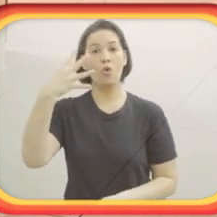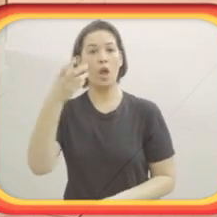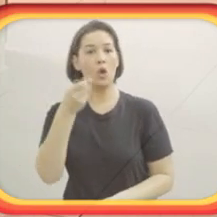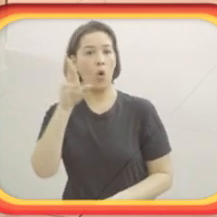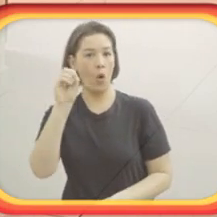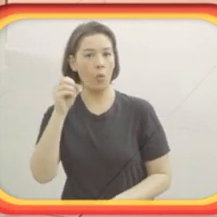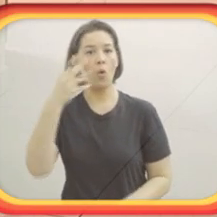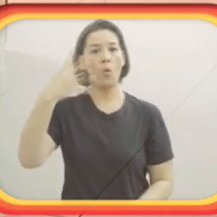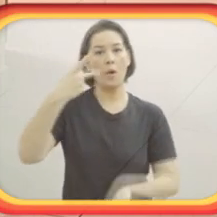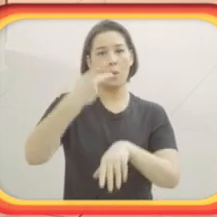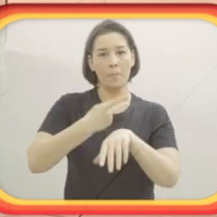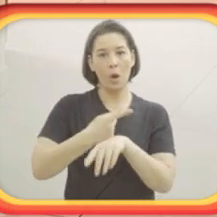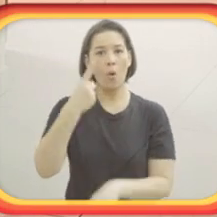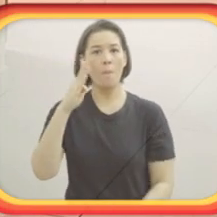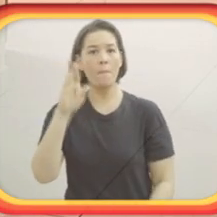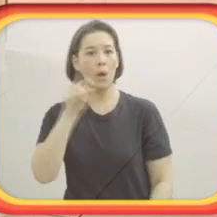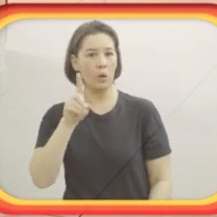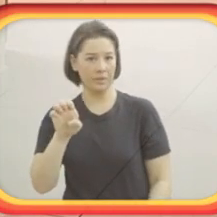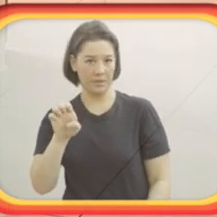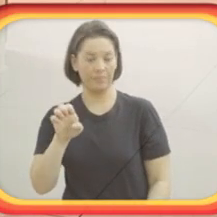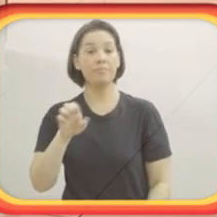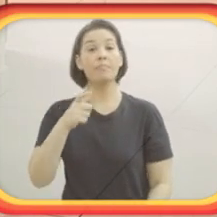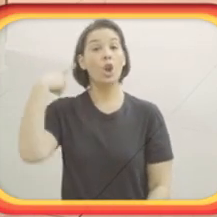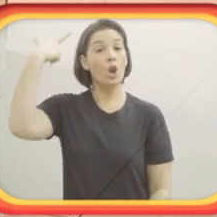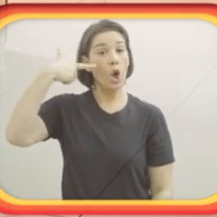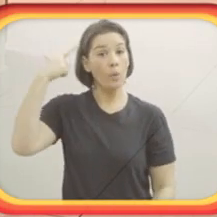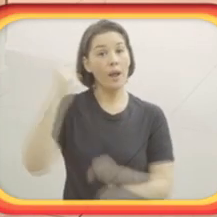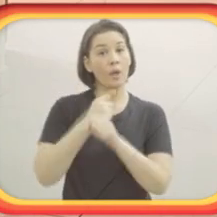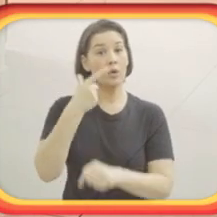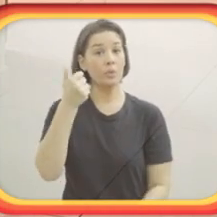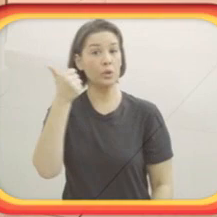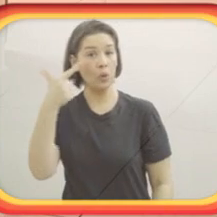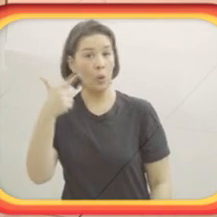2012, minha segunda Paralimpíada, que foram 6 medalhas de ouro.